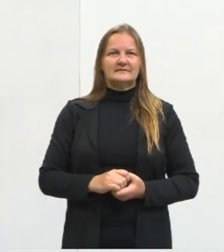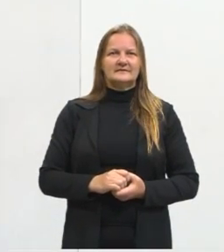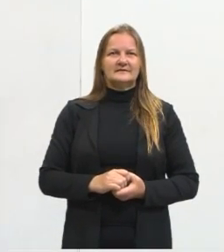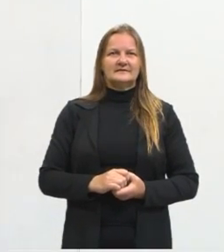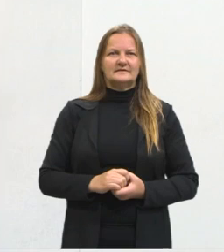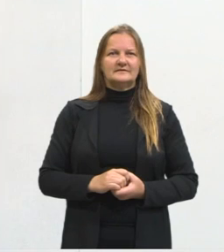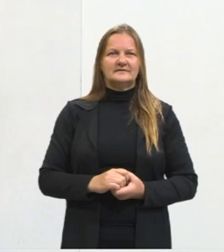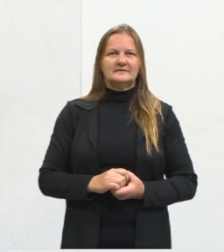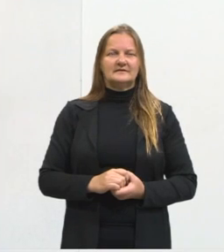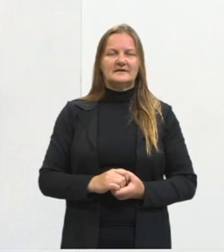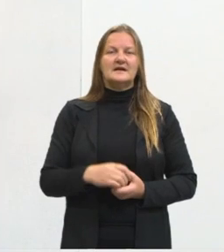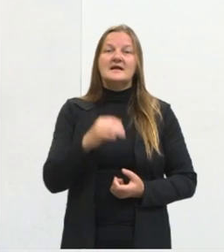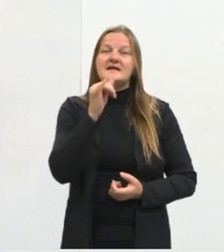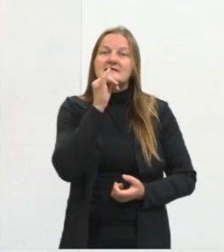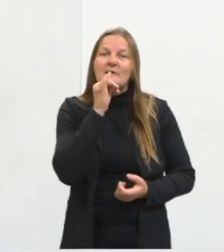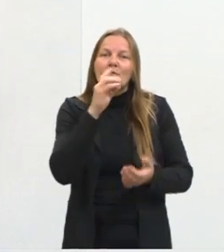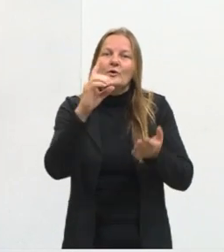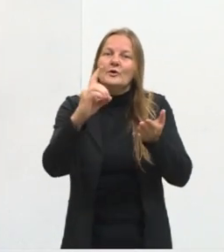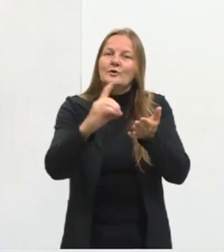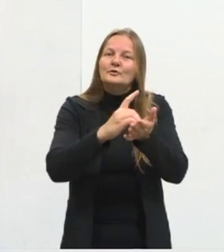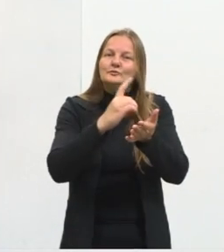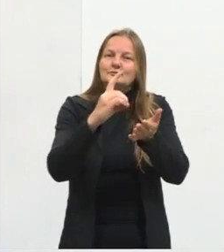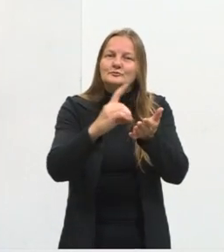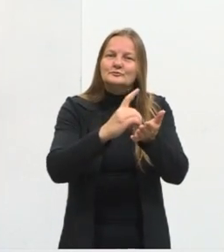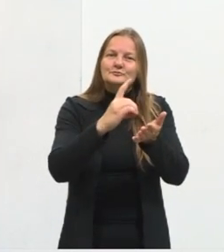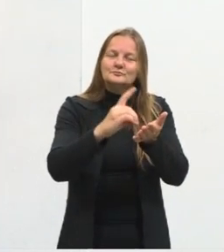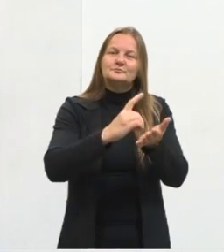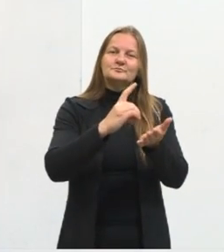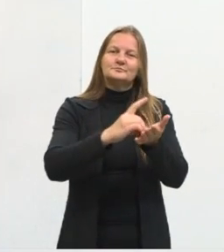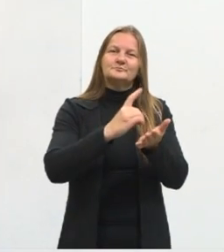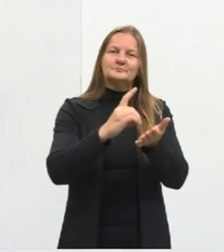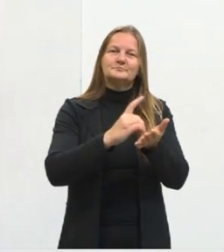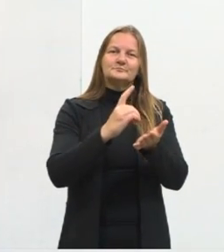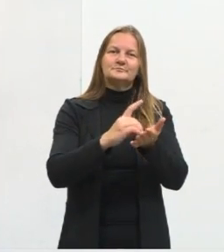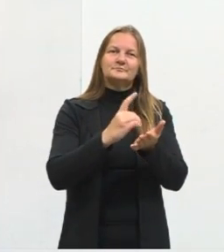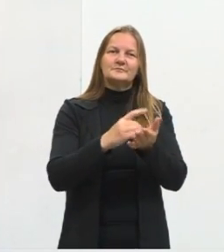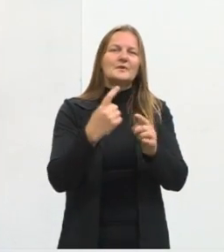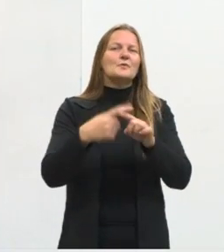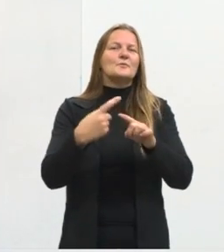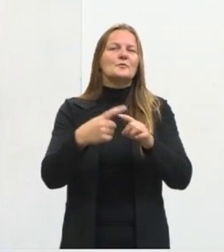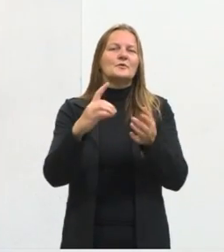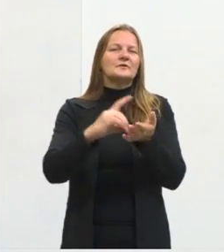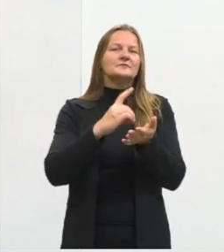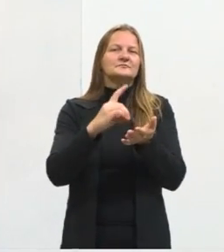dicionário. Dicionário. Por que?